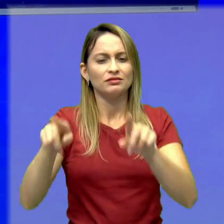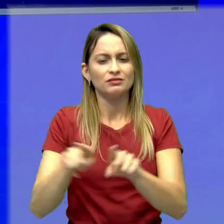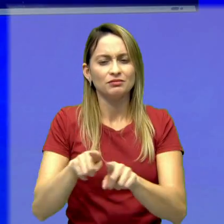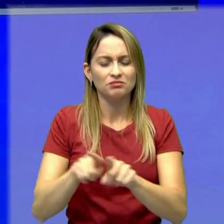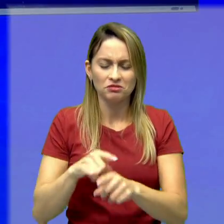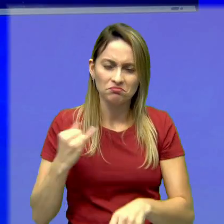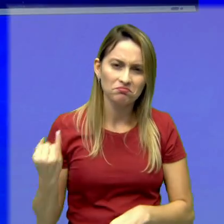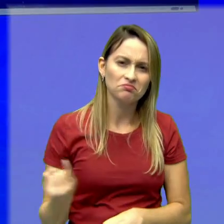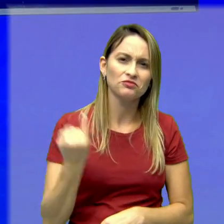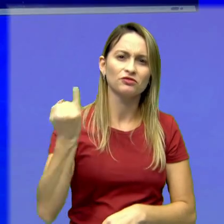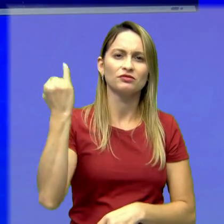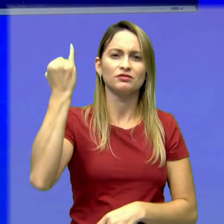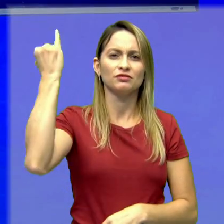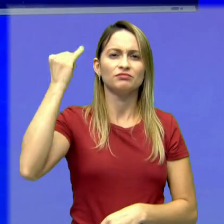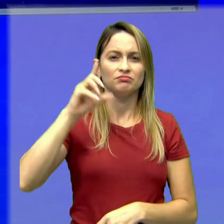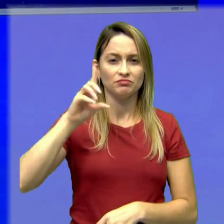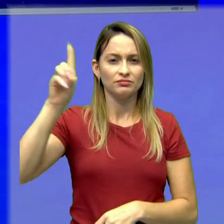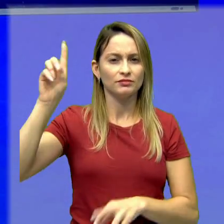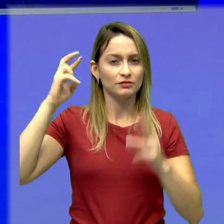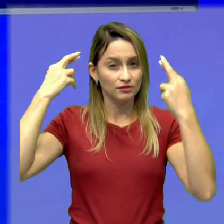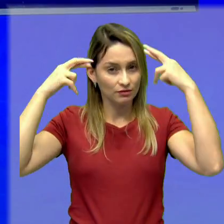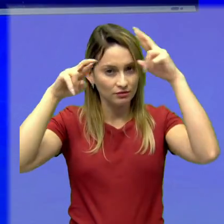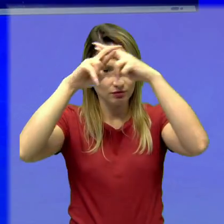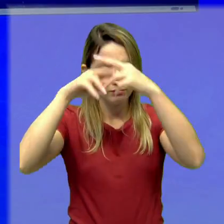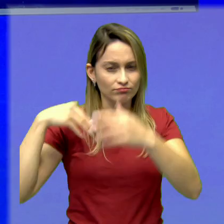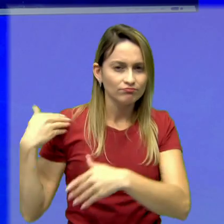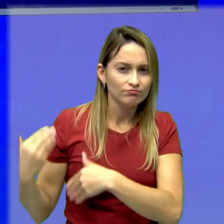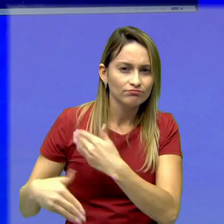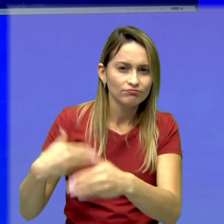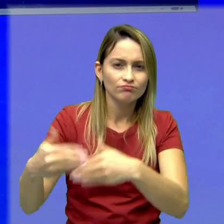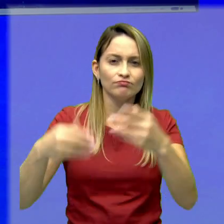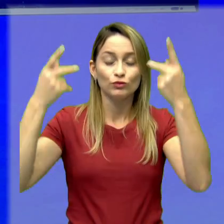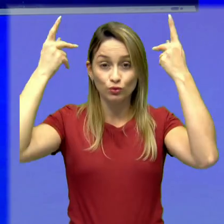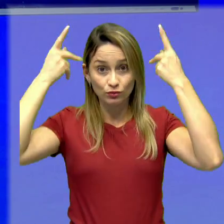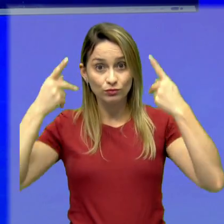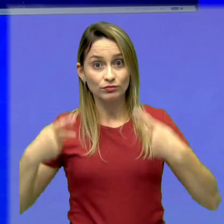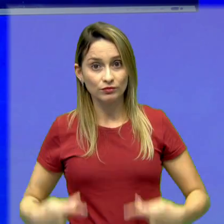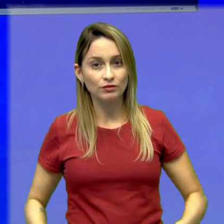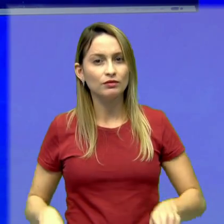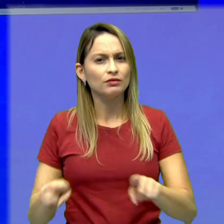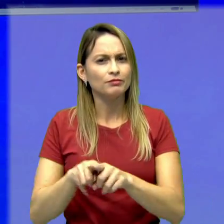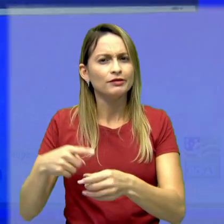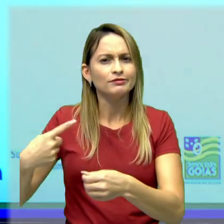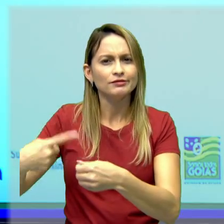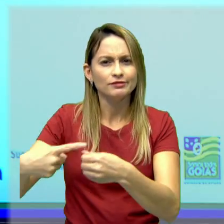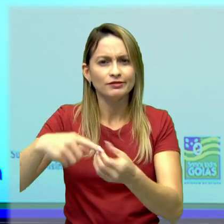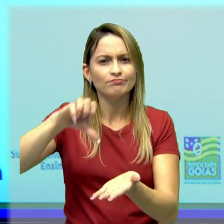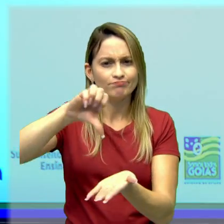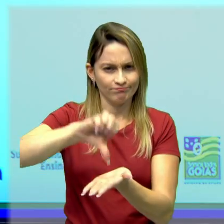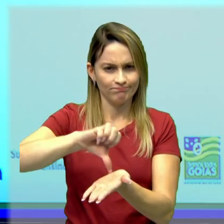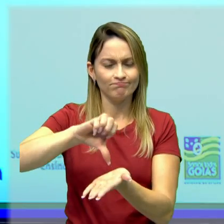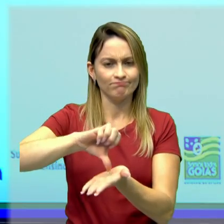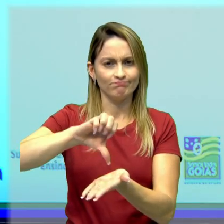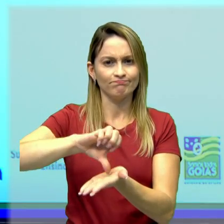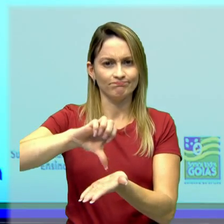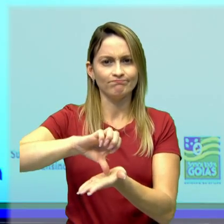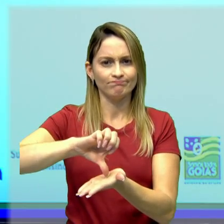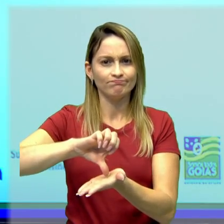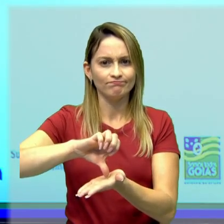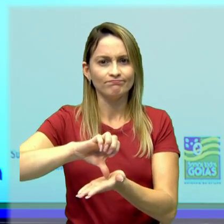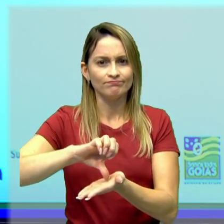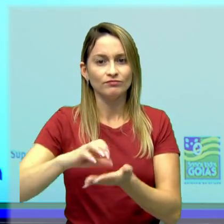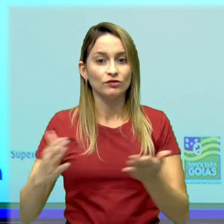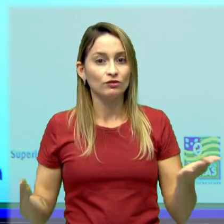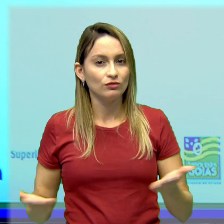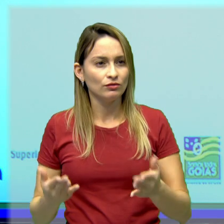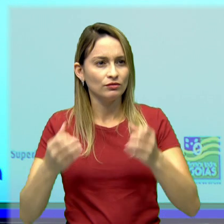gregos no desenvolvimento da humanidade e de Atenas. Veja, vamos falar um pouco de Esparta. Isso aqui é